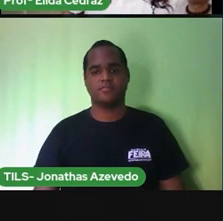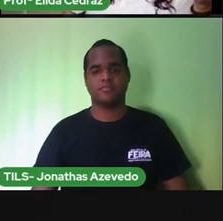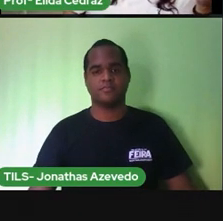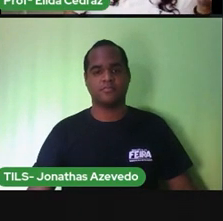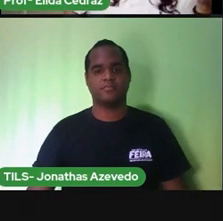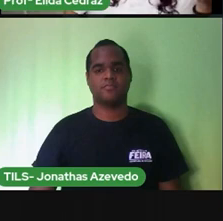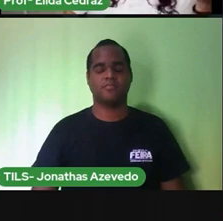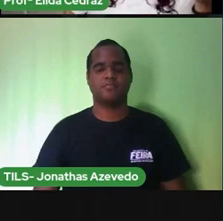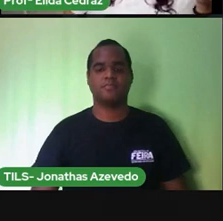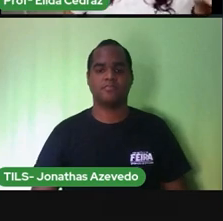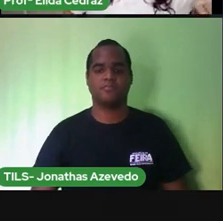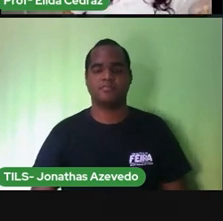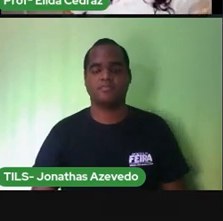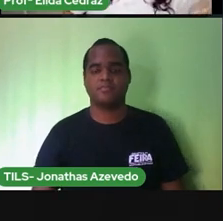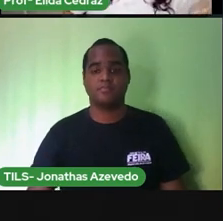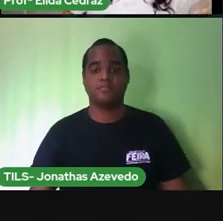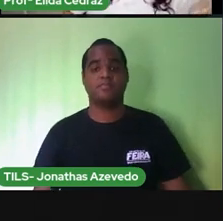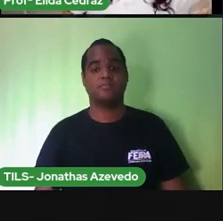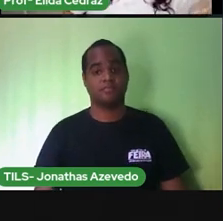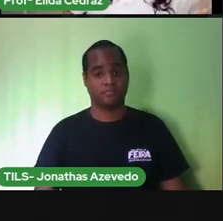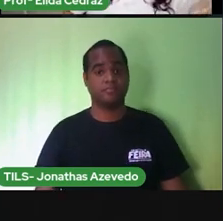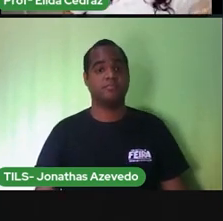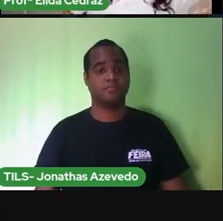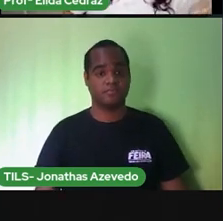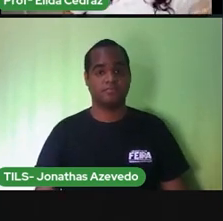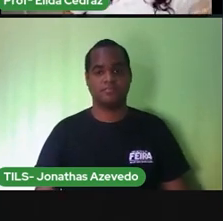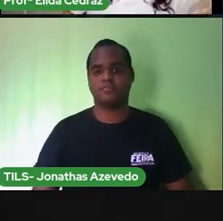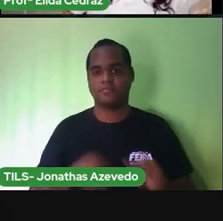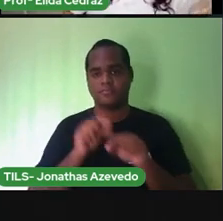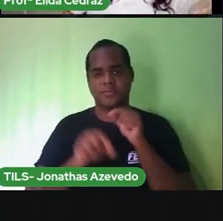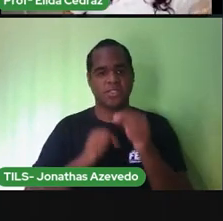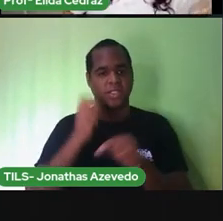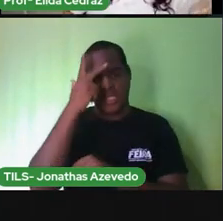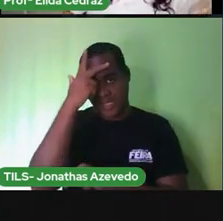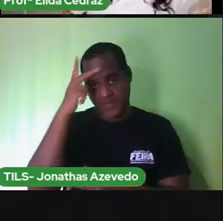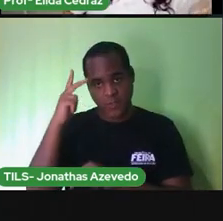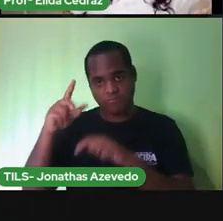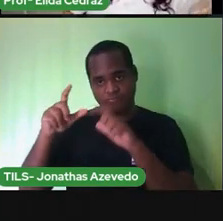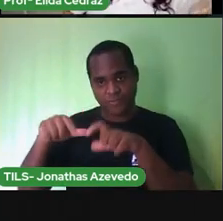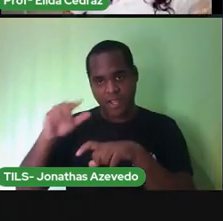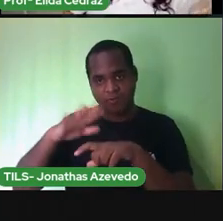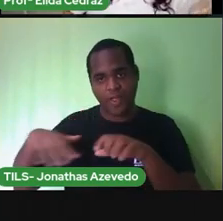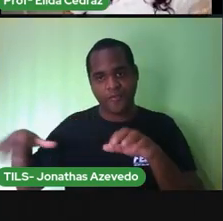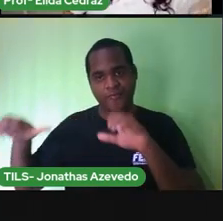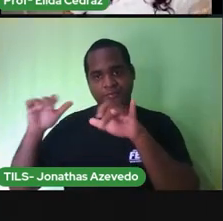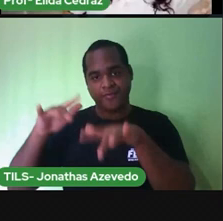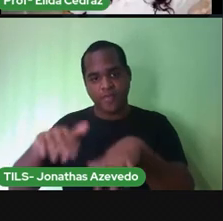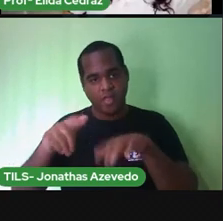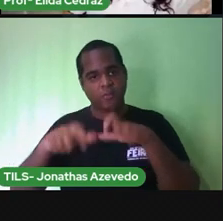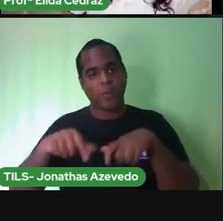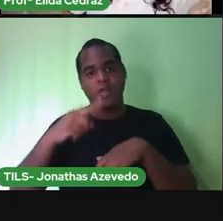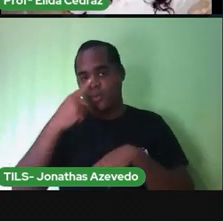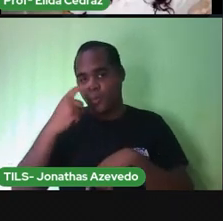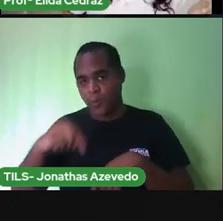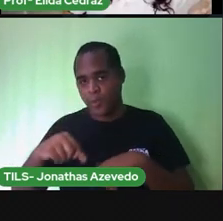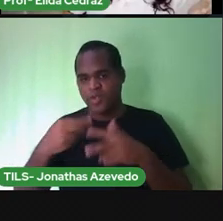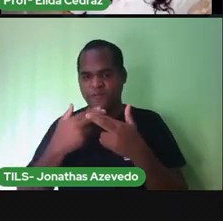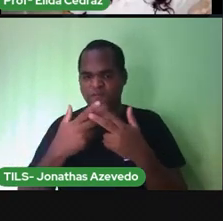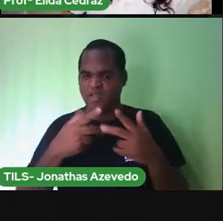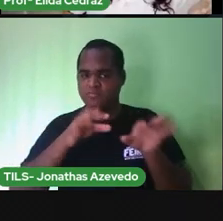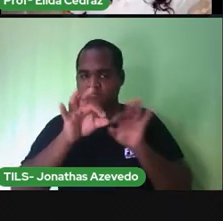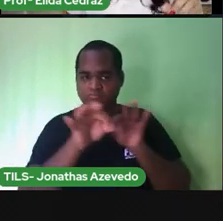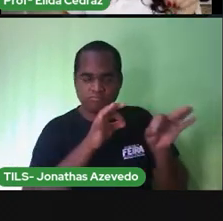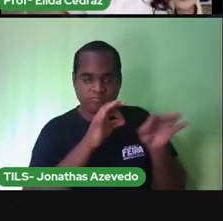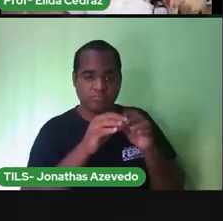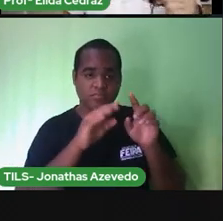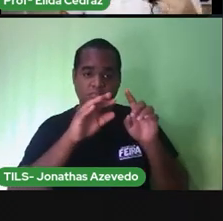esses são os baldameiros eles vão aos bichões aos aterros públicos e eles fazem a